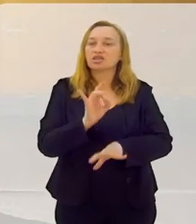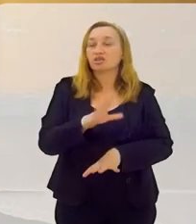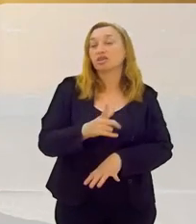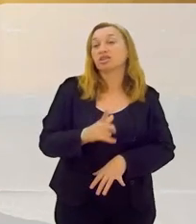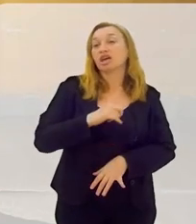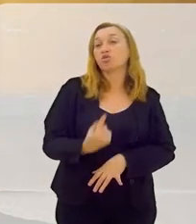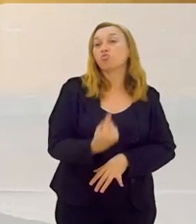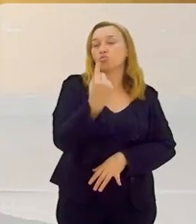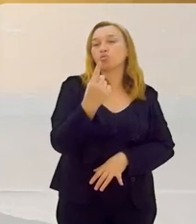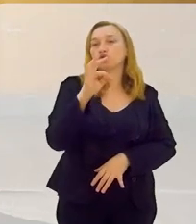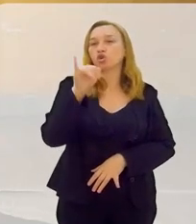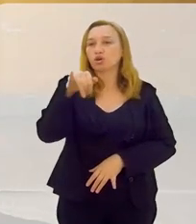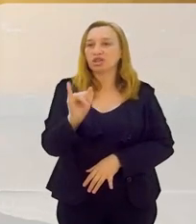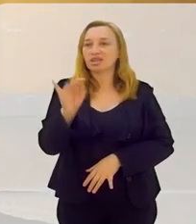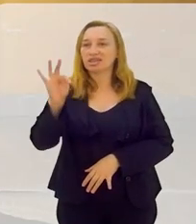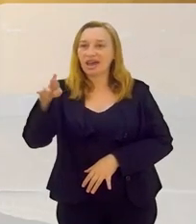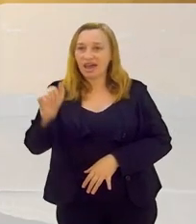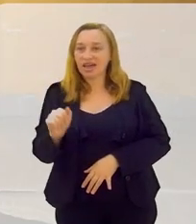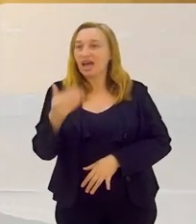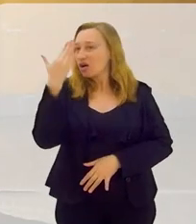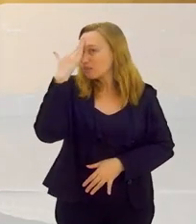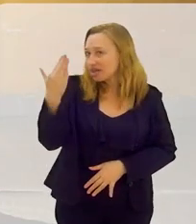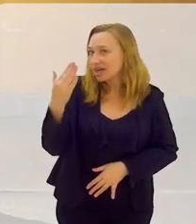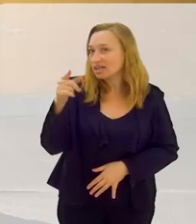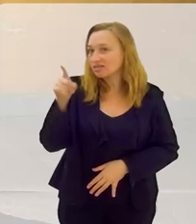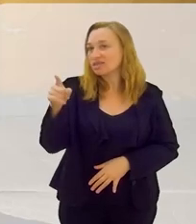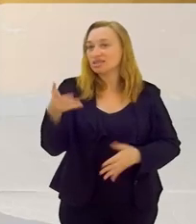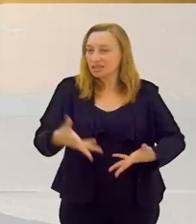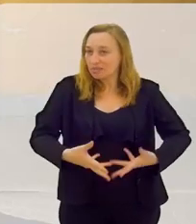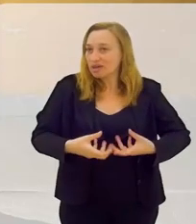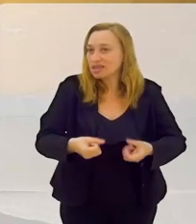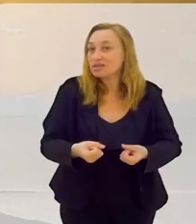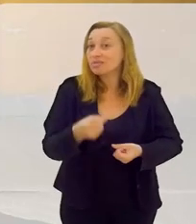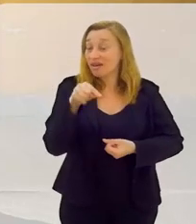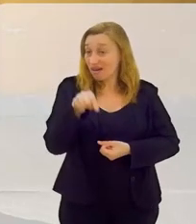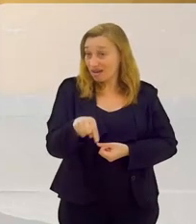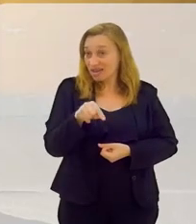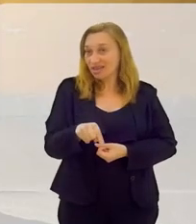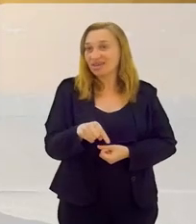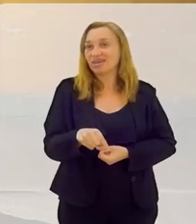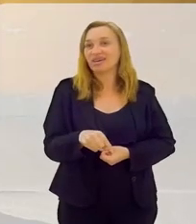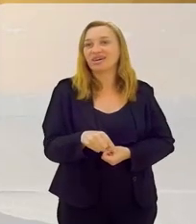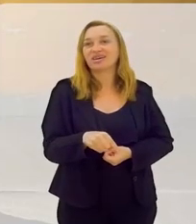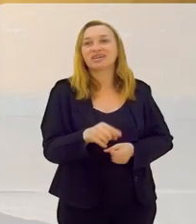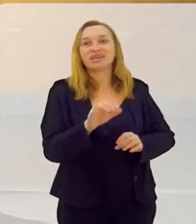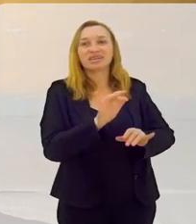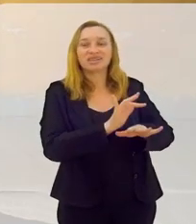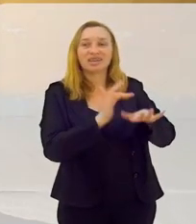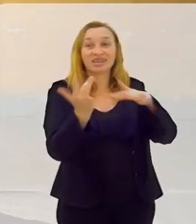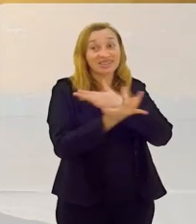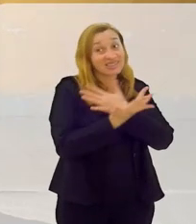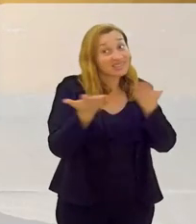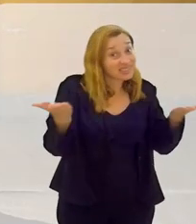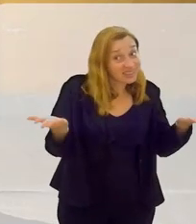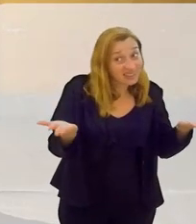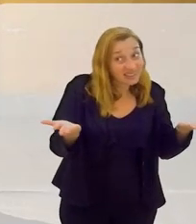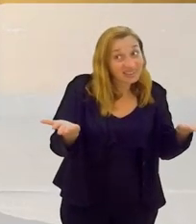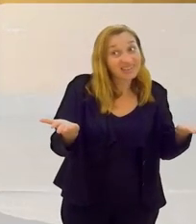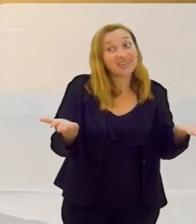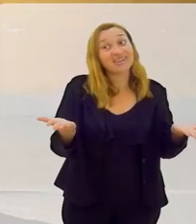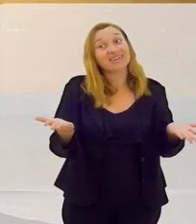que só tem um Tony Tara. Tá certo? Te agradeço por você ter me recebido aqui. Aham, tá. Essa parte da rede social.